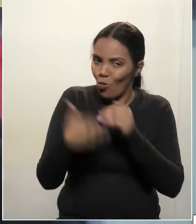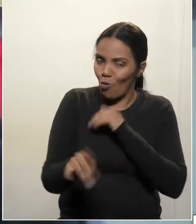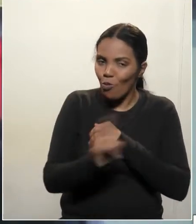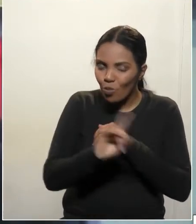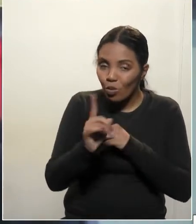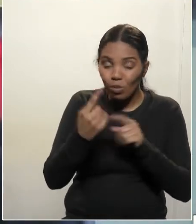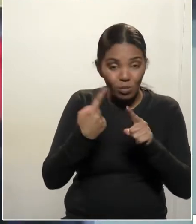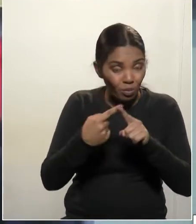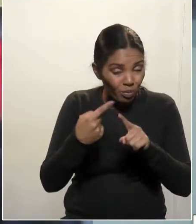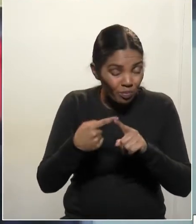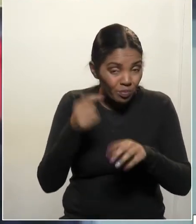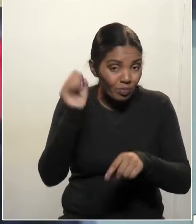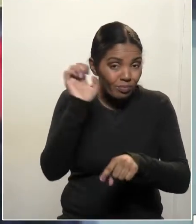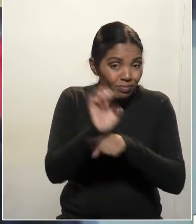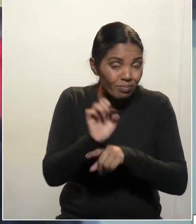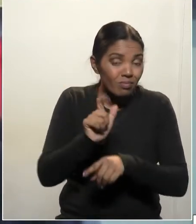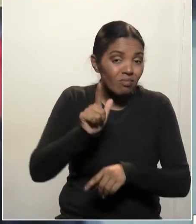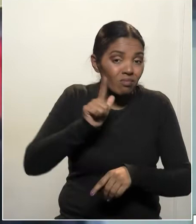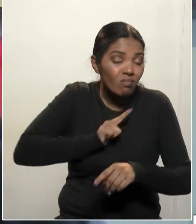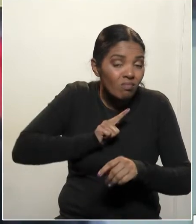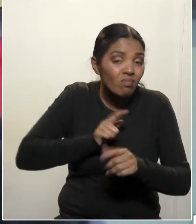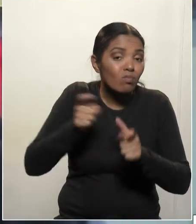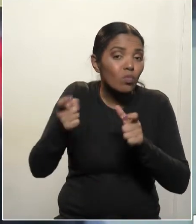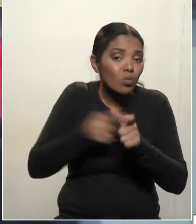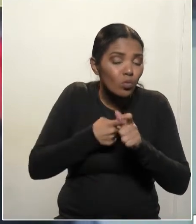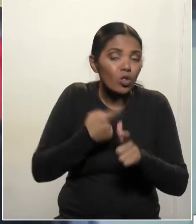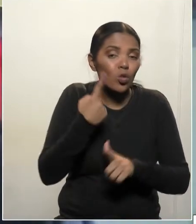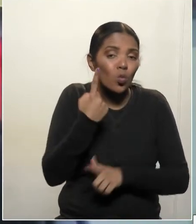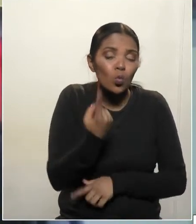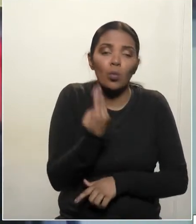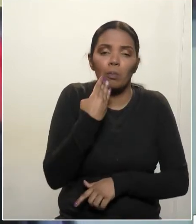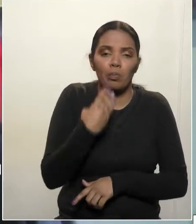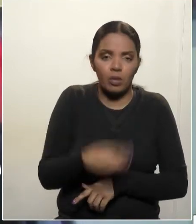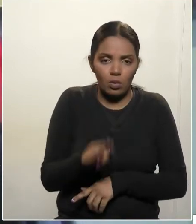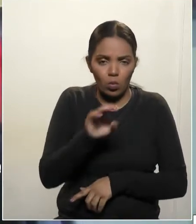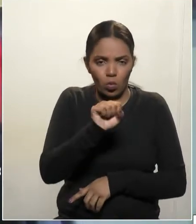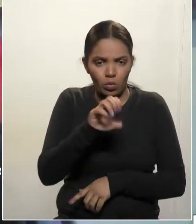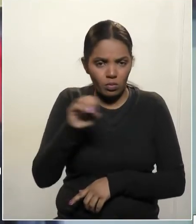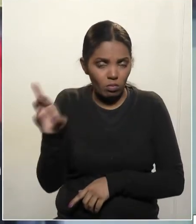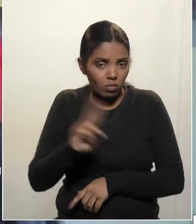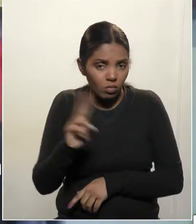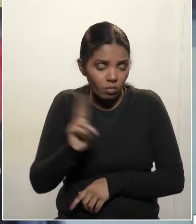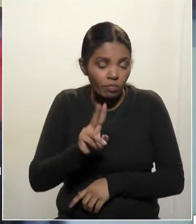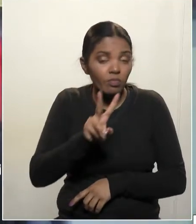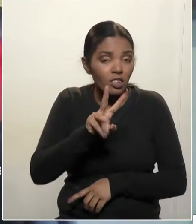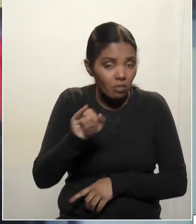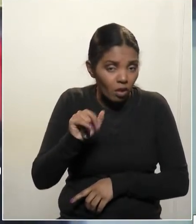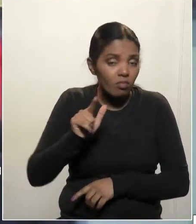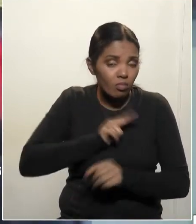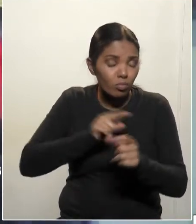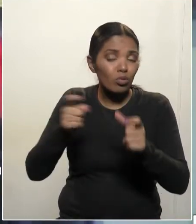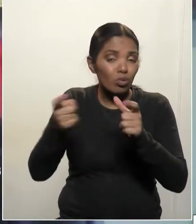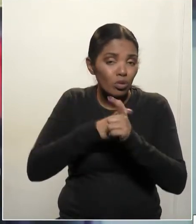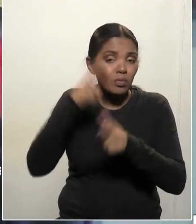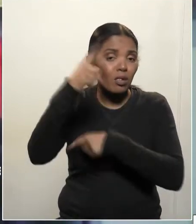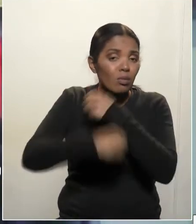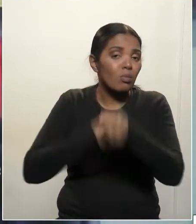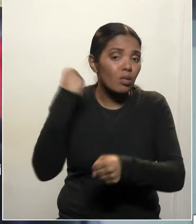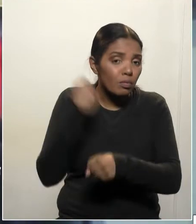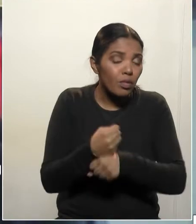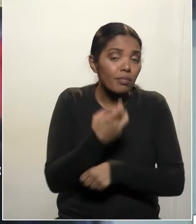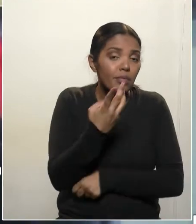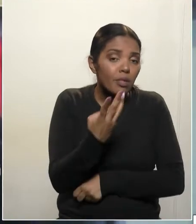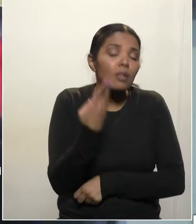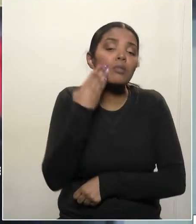tem um déficit de R 1 bilhão e R$ milhões esse ano, que prevê um déficit de R$ bilhões no ano que vem, faz uma